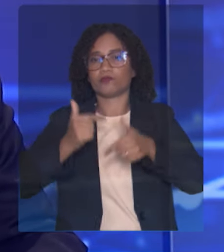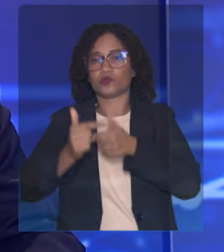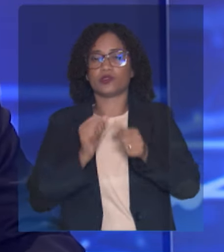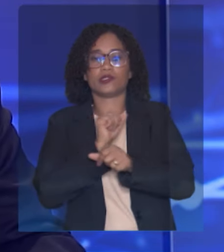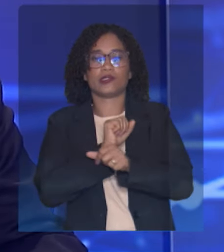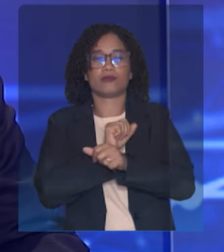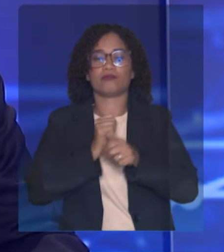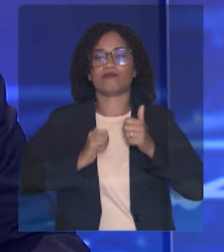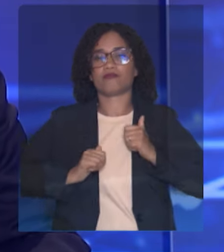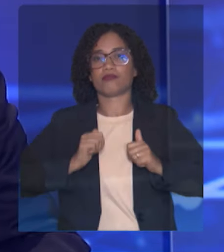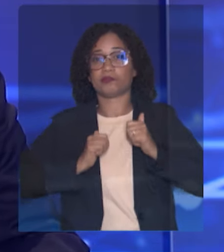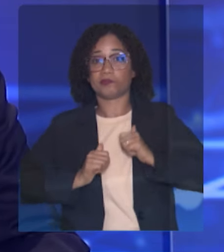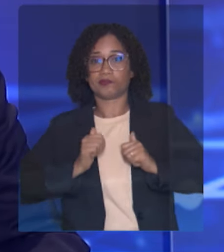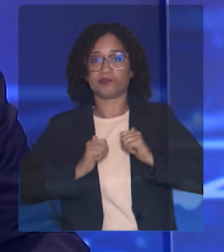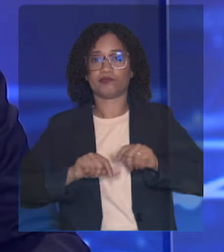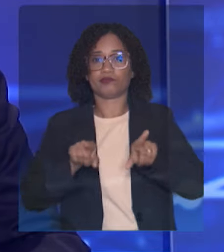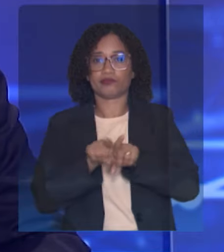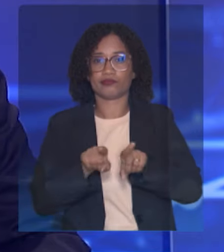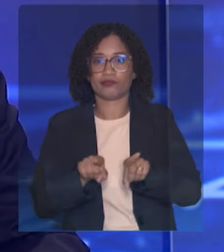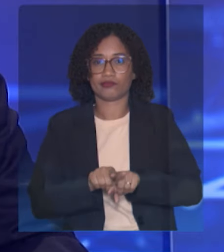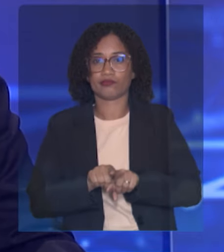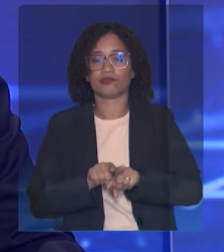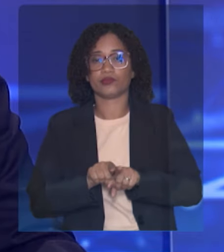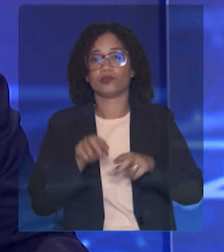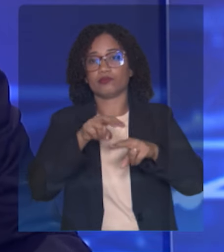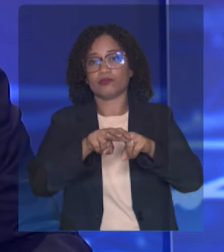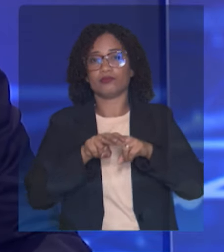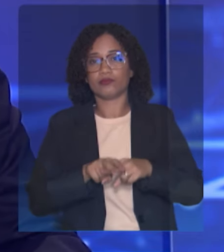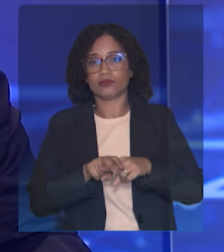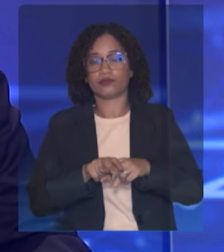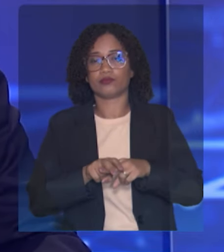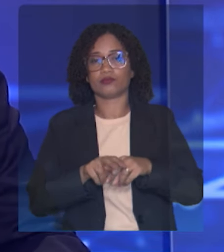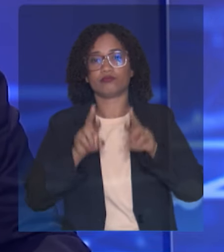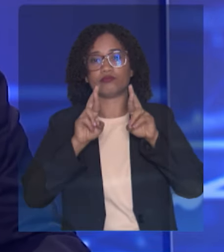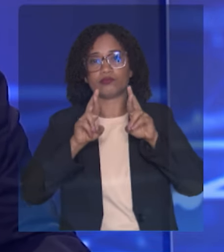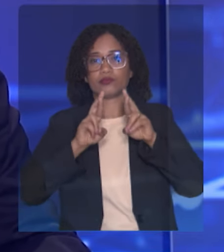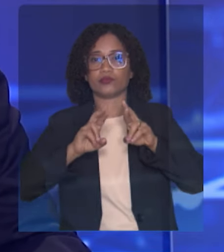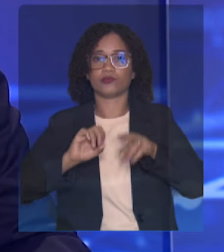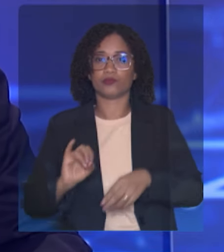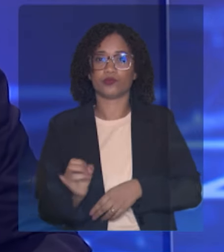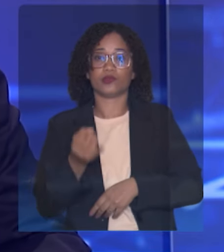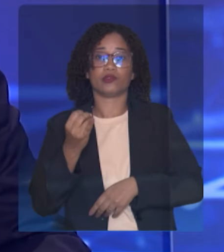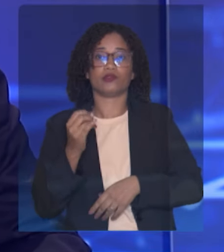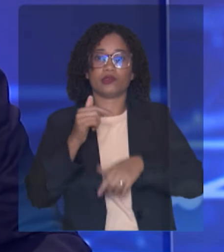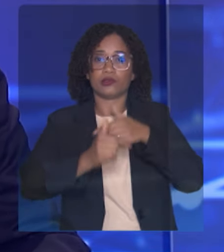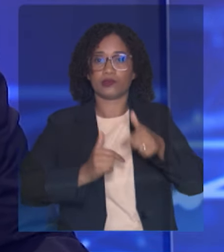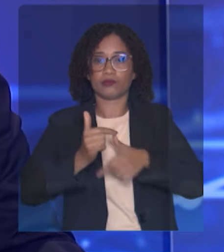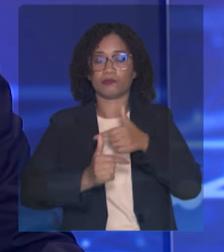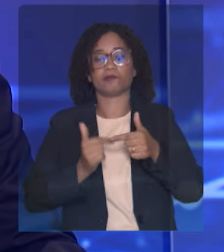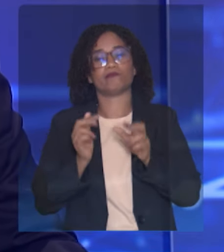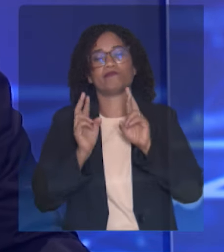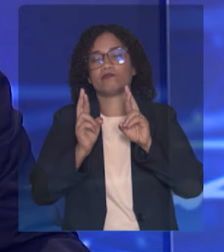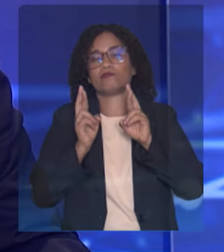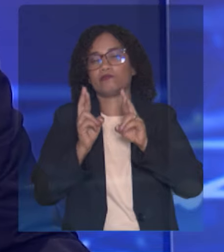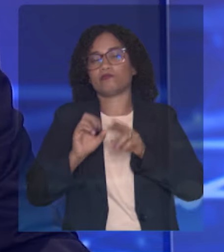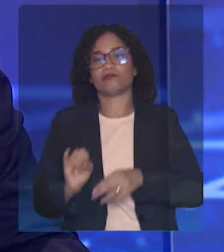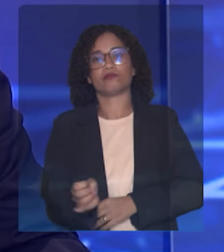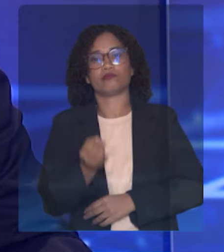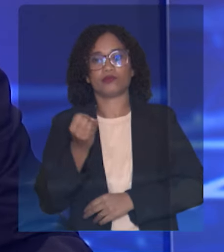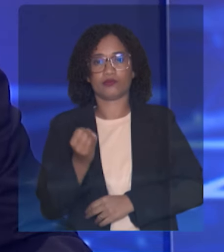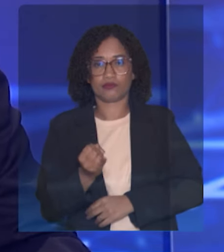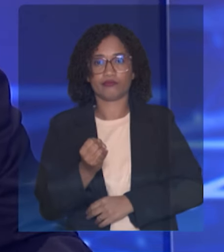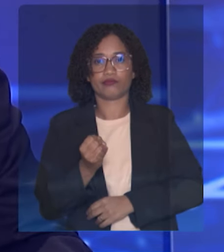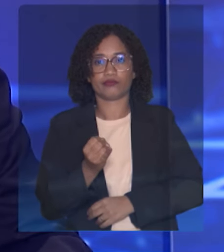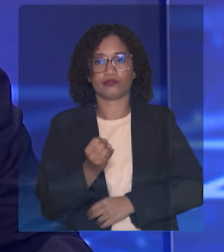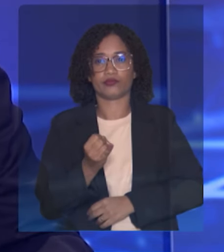em função disso, esperam uma oportunidade de emprego e esperam oportunidades de transformar seus sonhos em realidade.